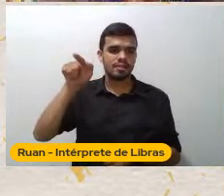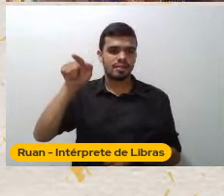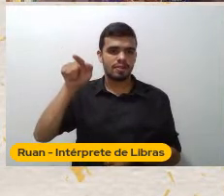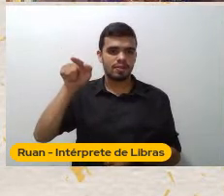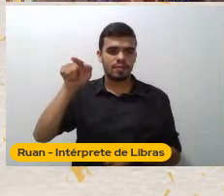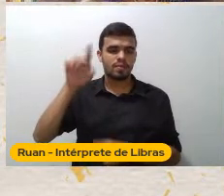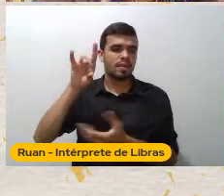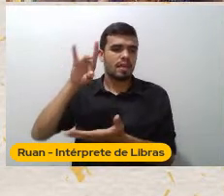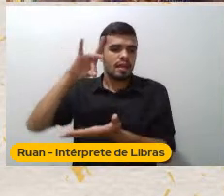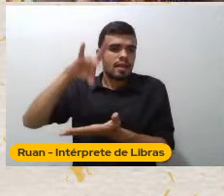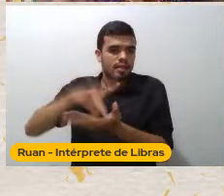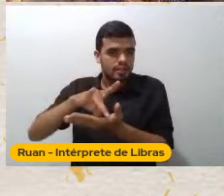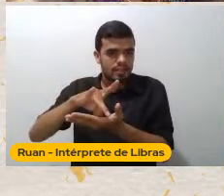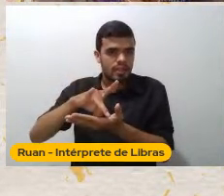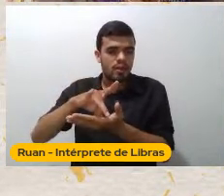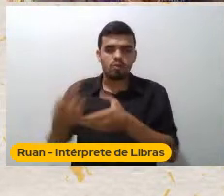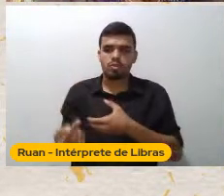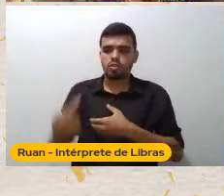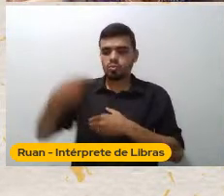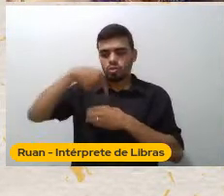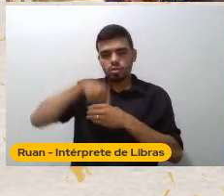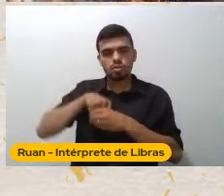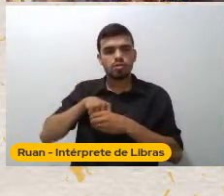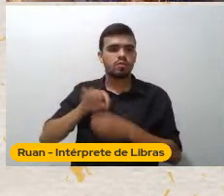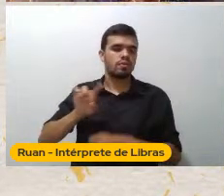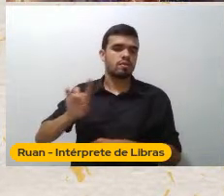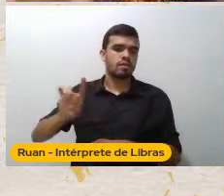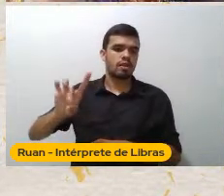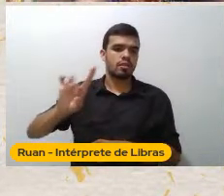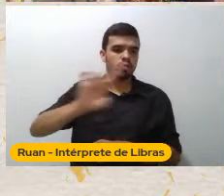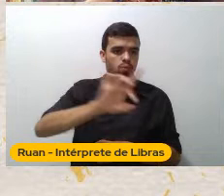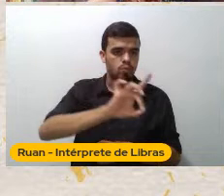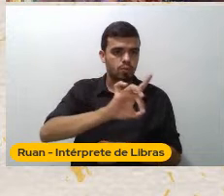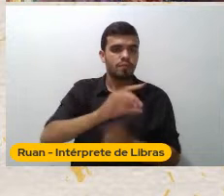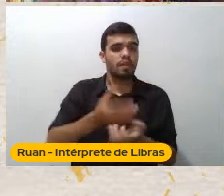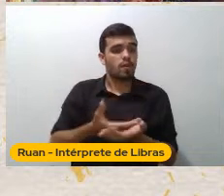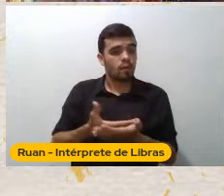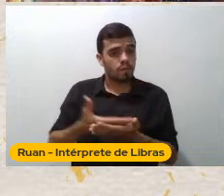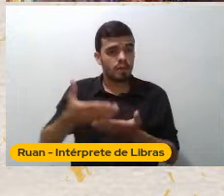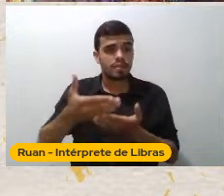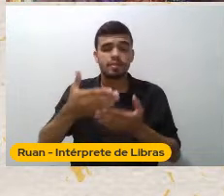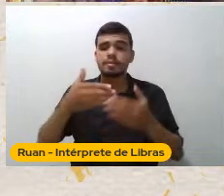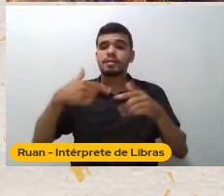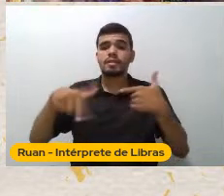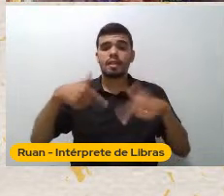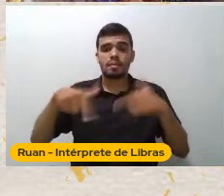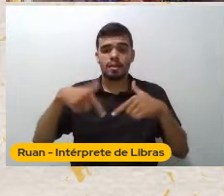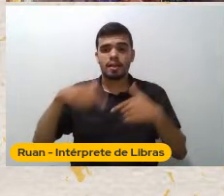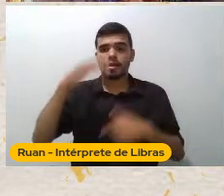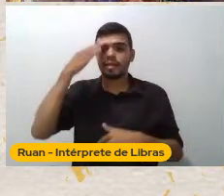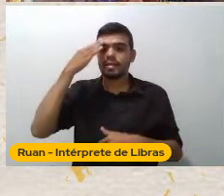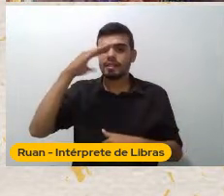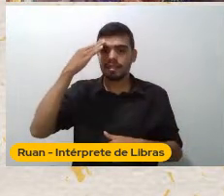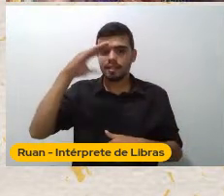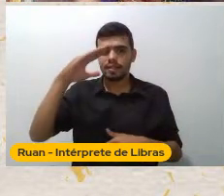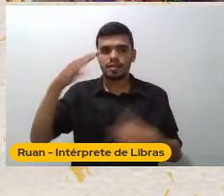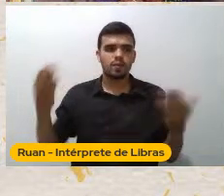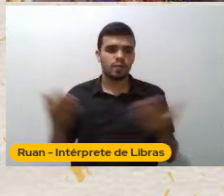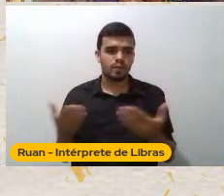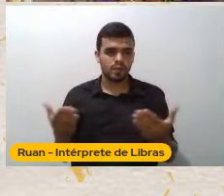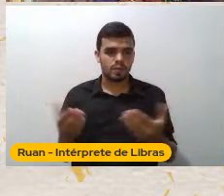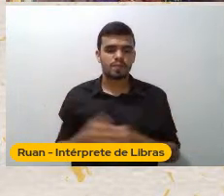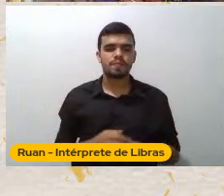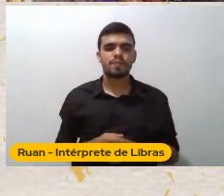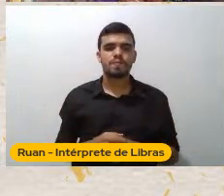Subjetivo Aí ele consegue Trabalhar Na ordem Da compreensão Da realidade A literatura A